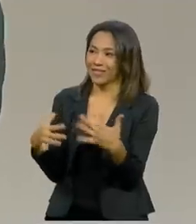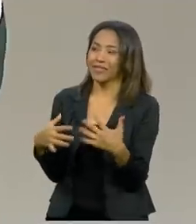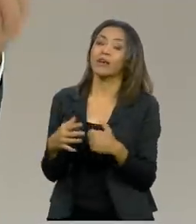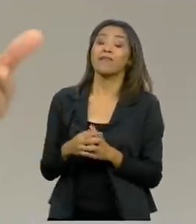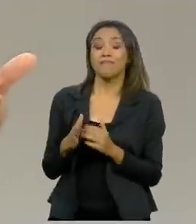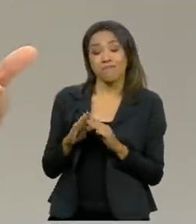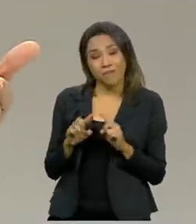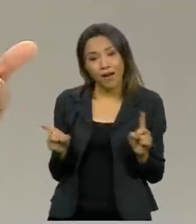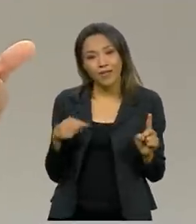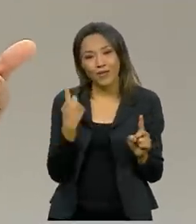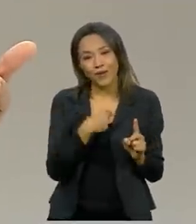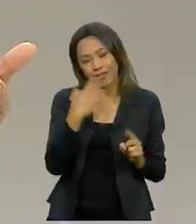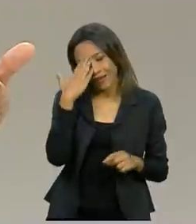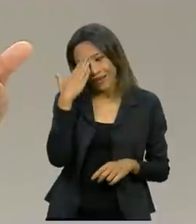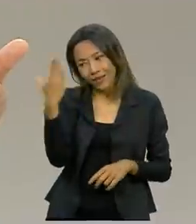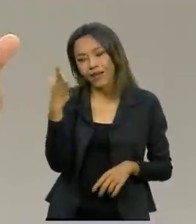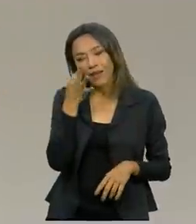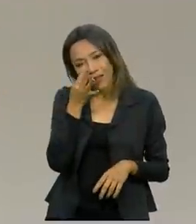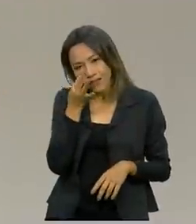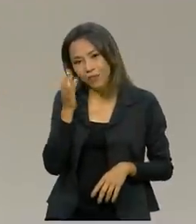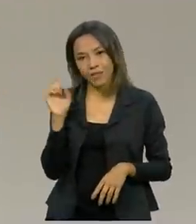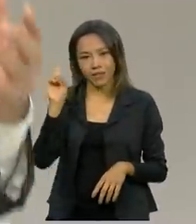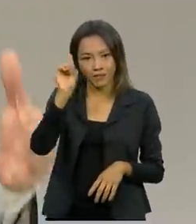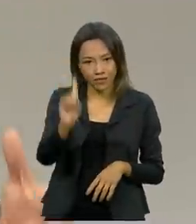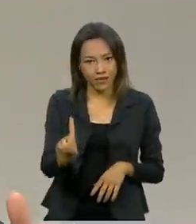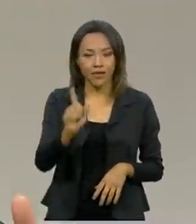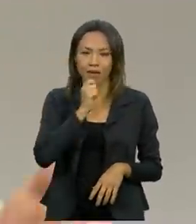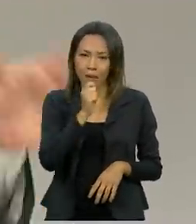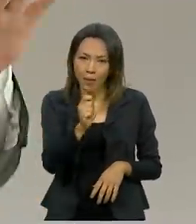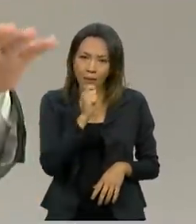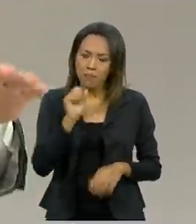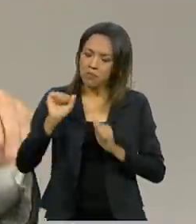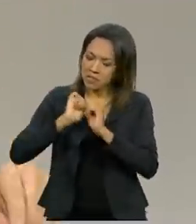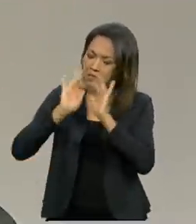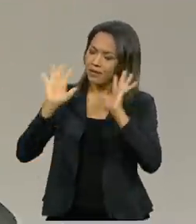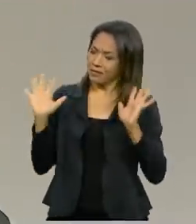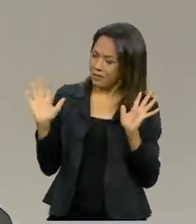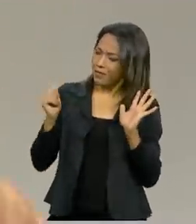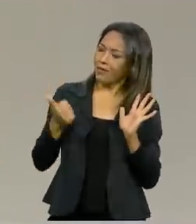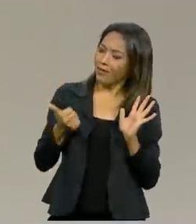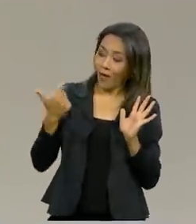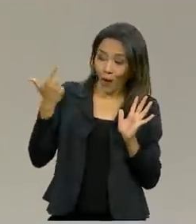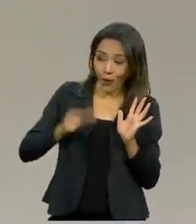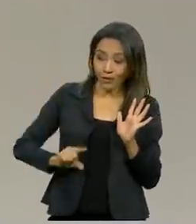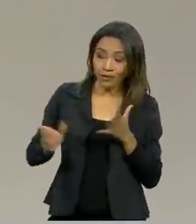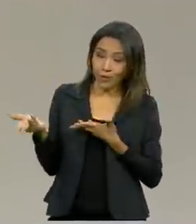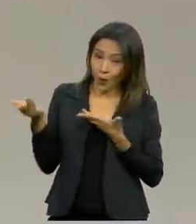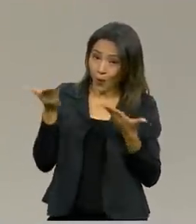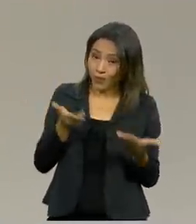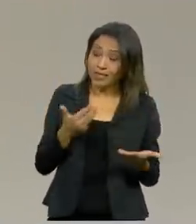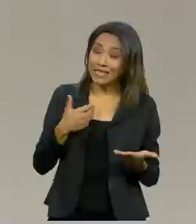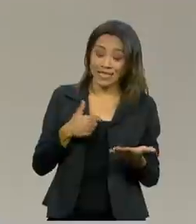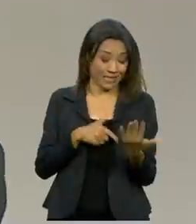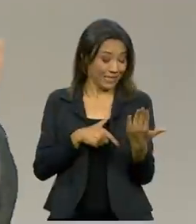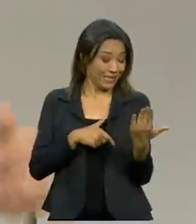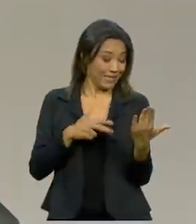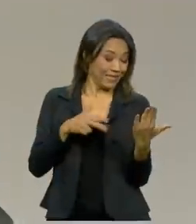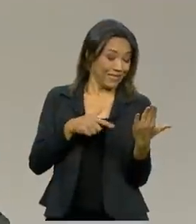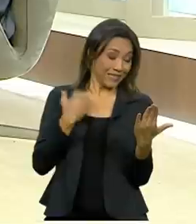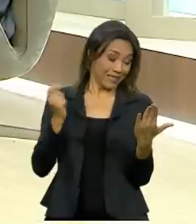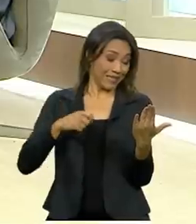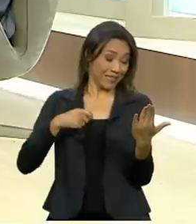mas a gente agradece a participação aqui no Brasil em Pauta, muito esclarecedora a entrevista. Já deixa um convite, quando o senhor tiver um tempinho na agenda,